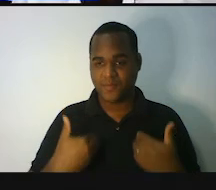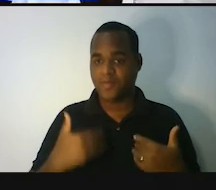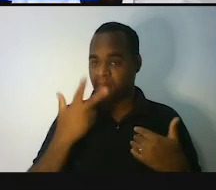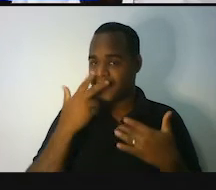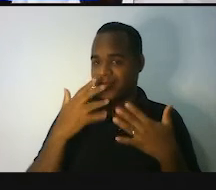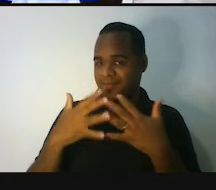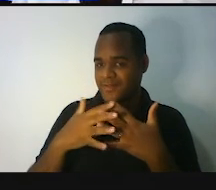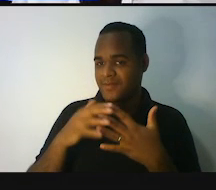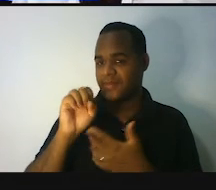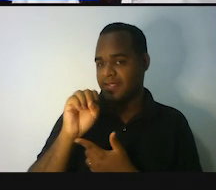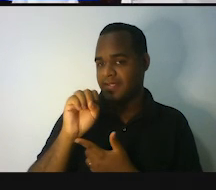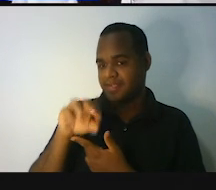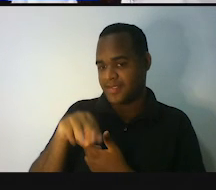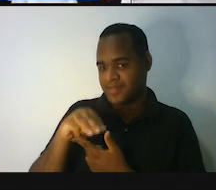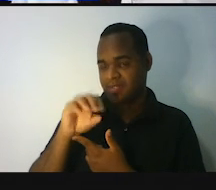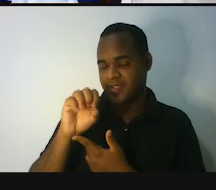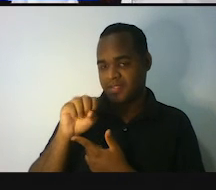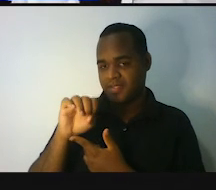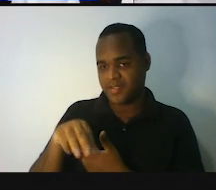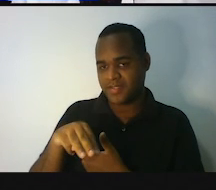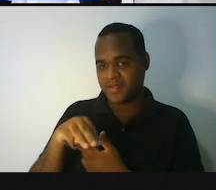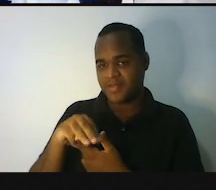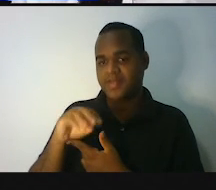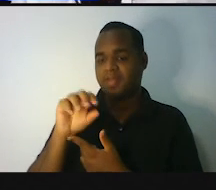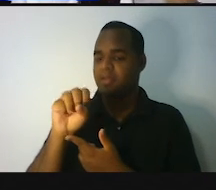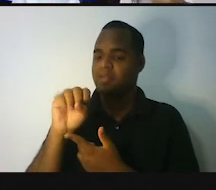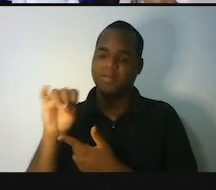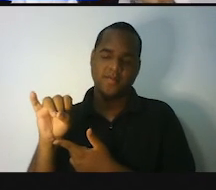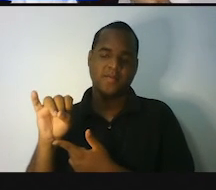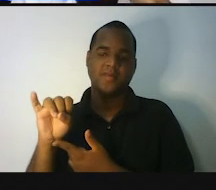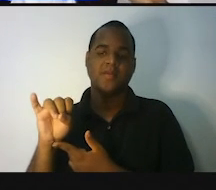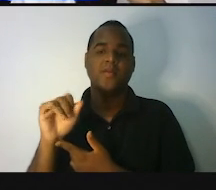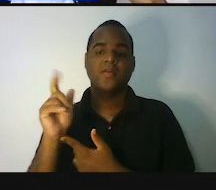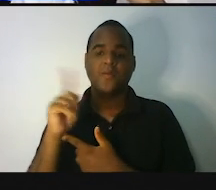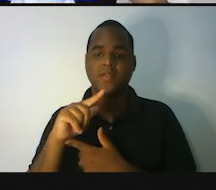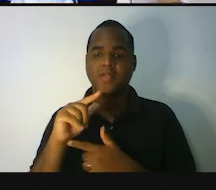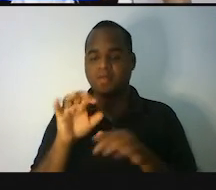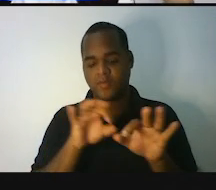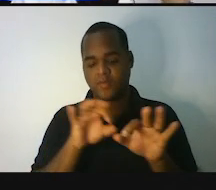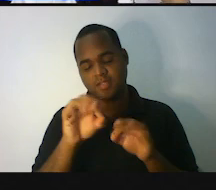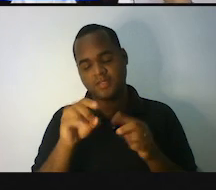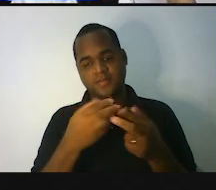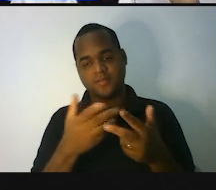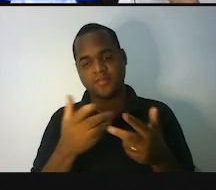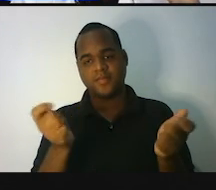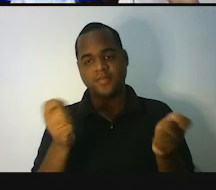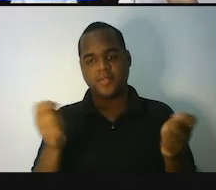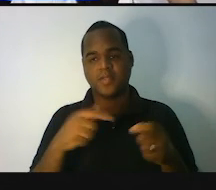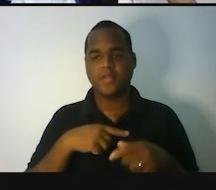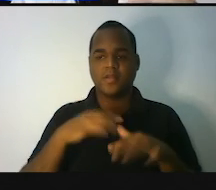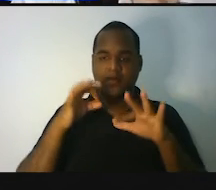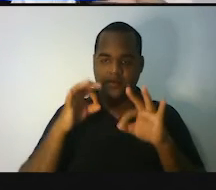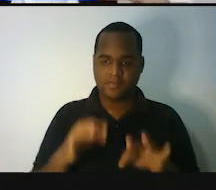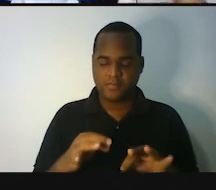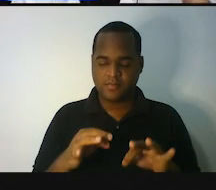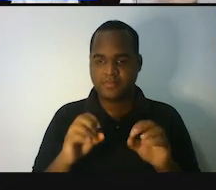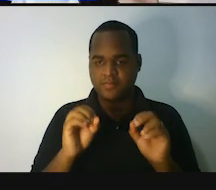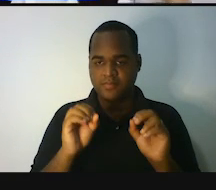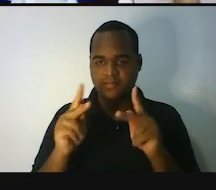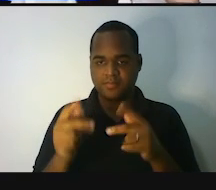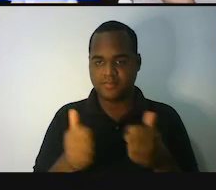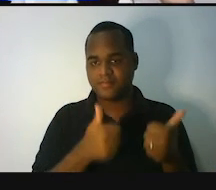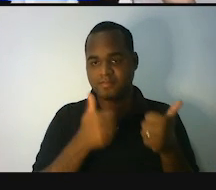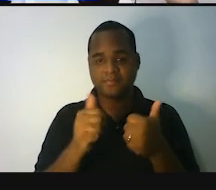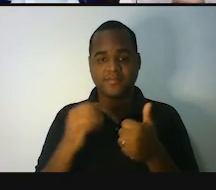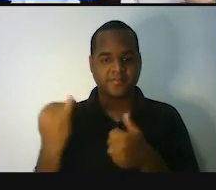o Sistema Internacional de Medidas organizou isso, né? Para que tudo ficasse certinho no mundo